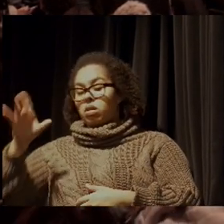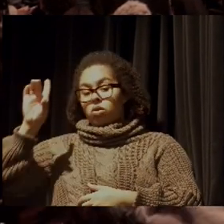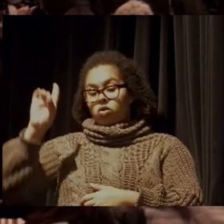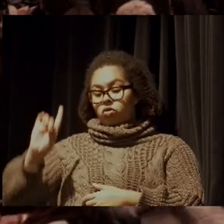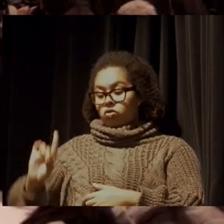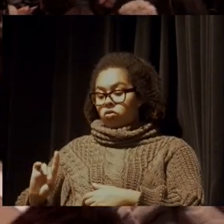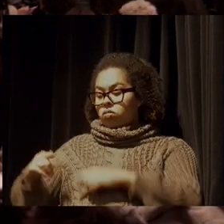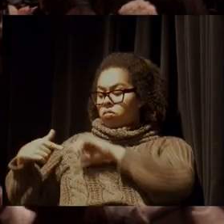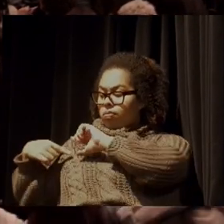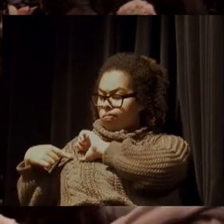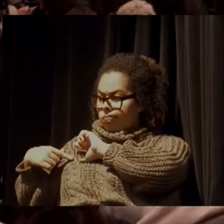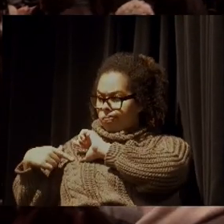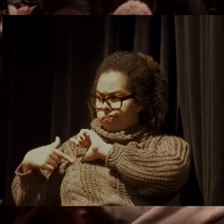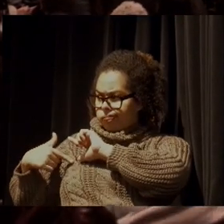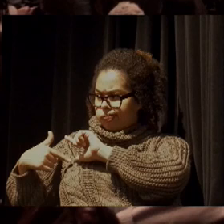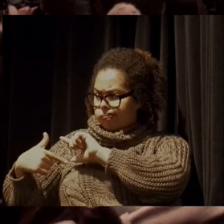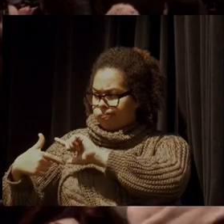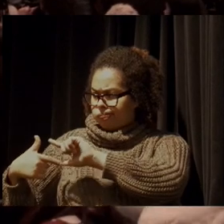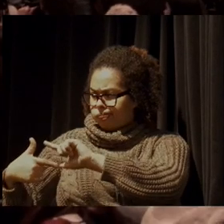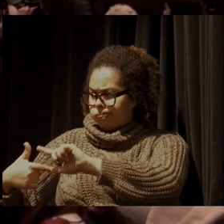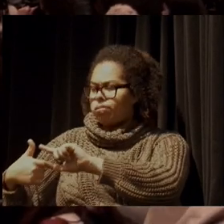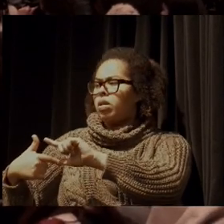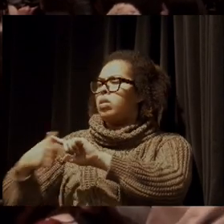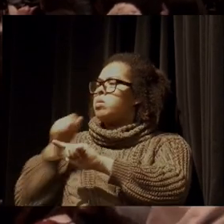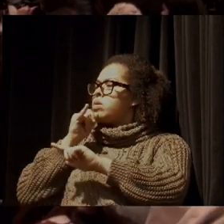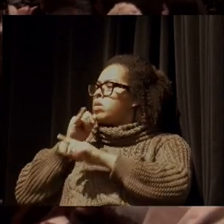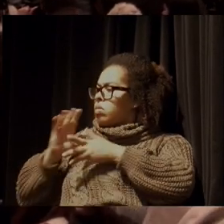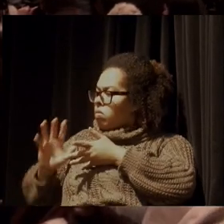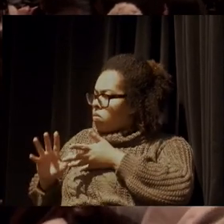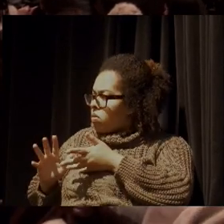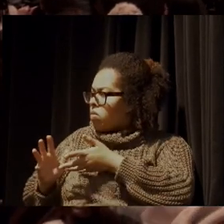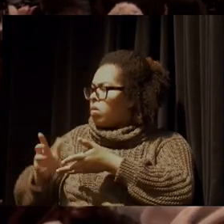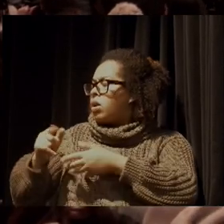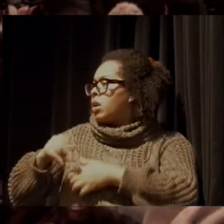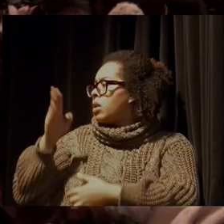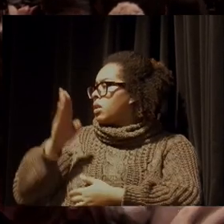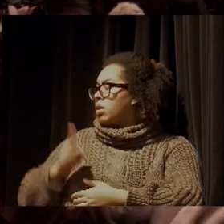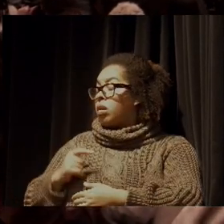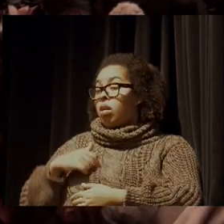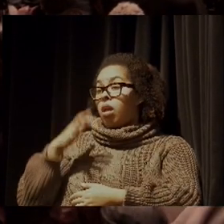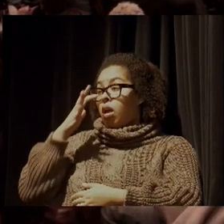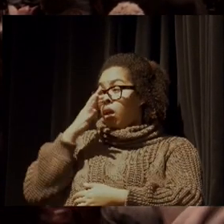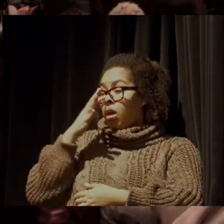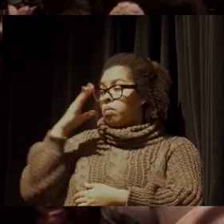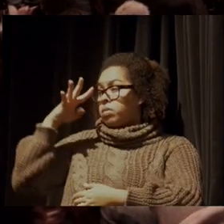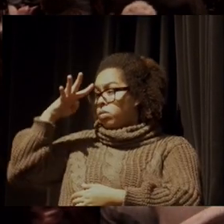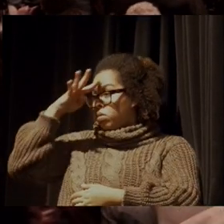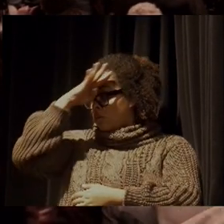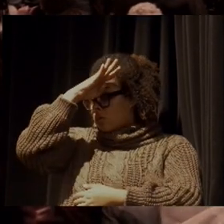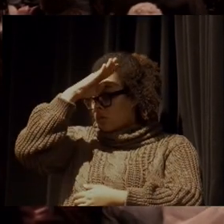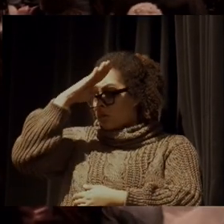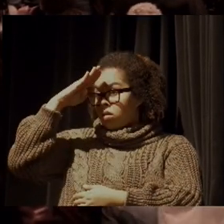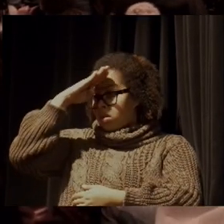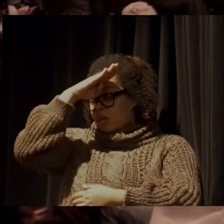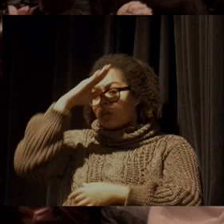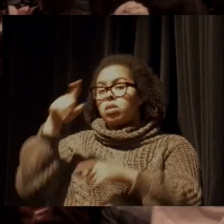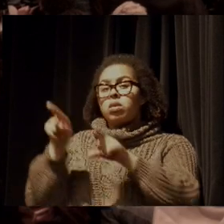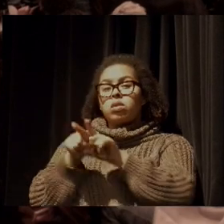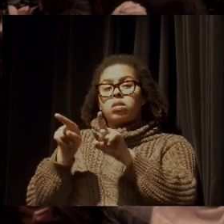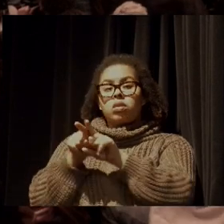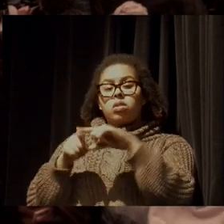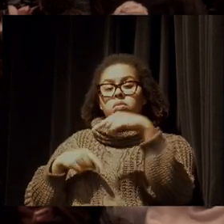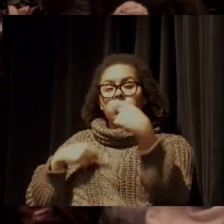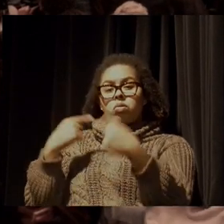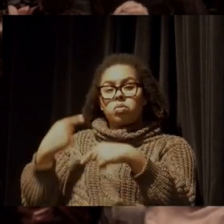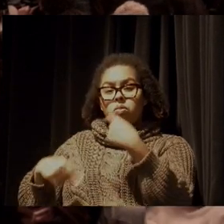capacidade aqui no Brasil, é muito impressionante como o Bolsonaro e até os políticos mais